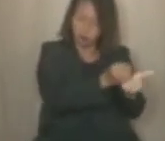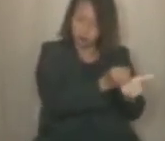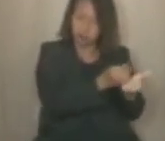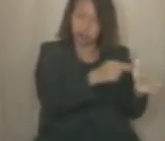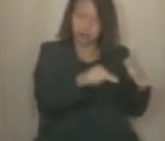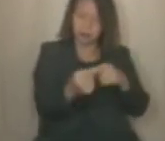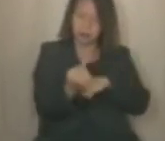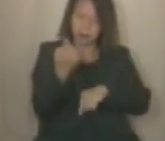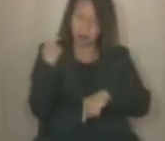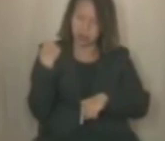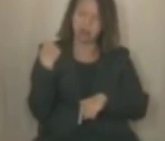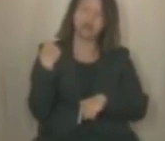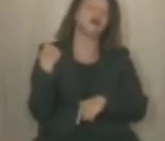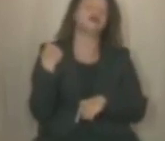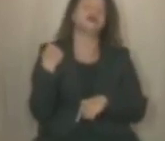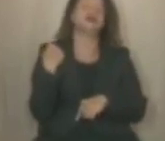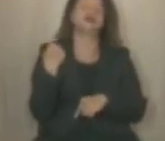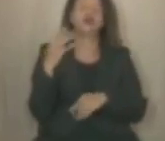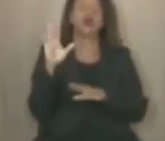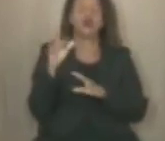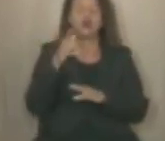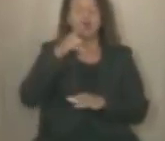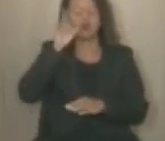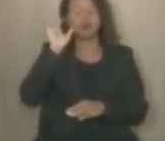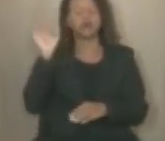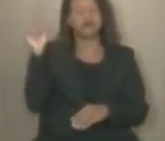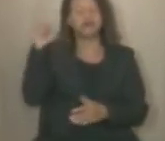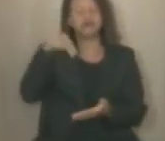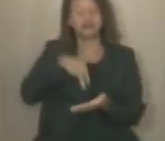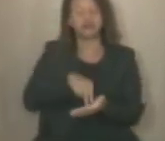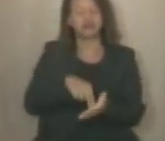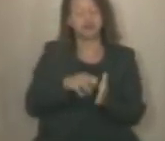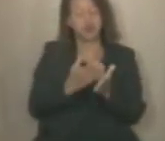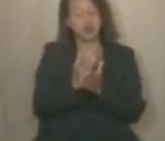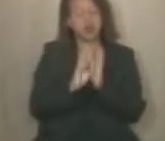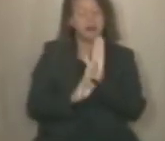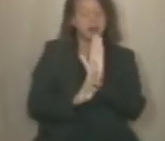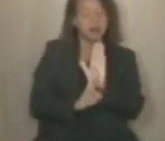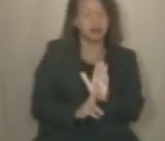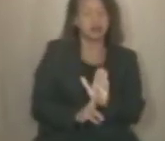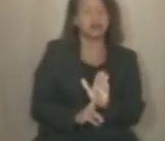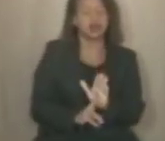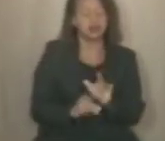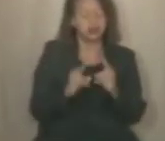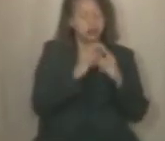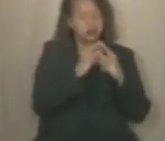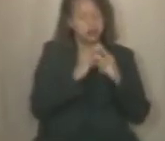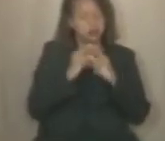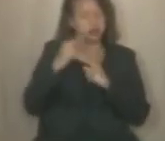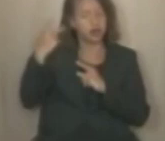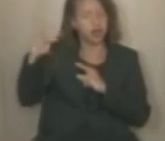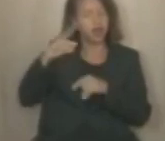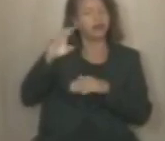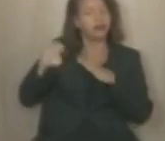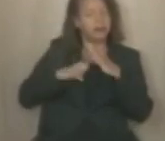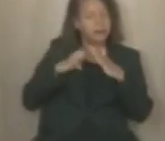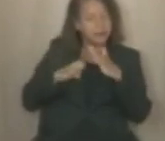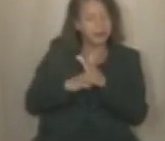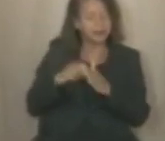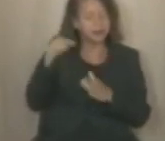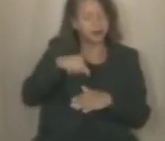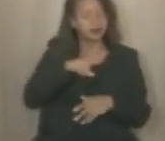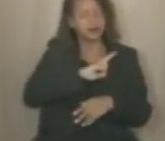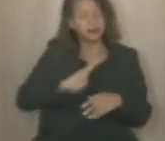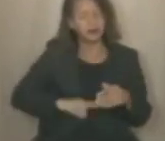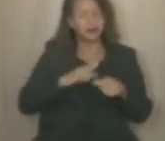Semana passada recebemos até alguns representantes da área institucional da empresa, aqui no nosso gabinete, para